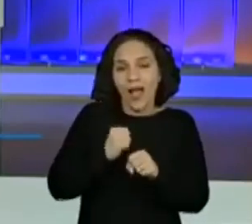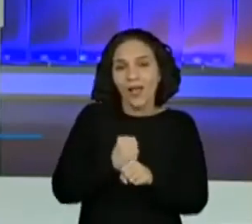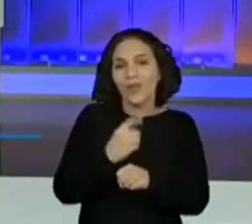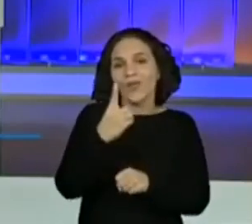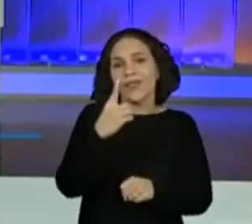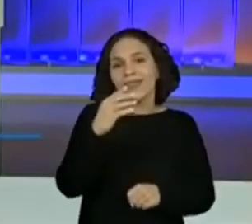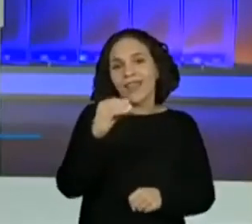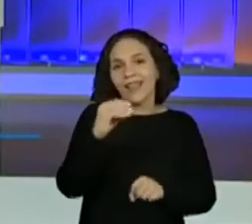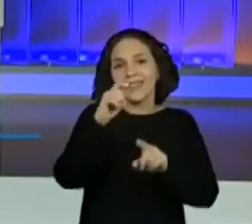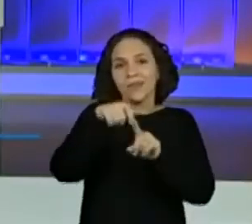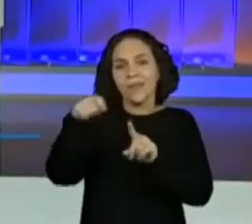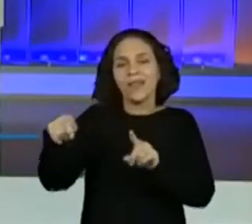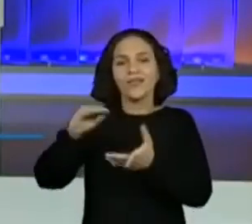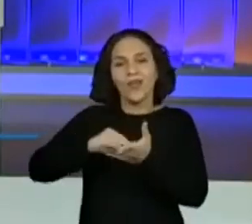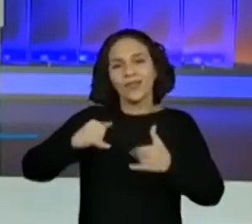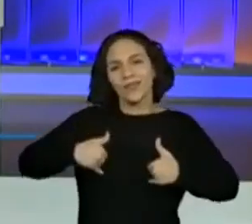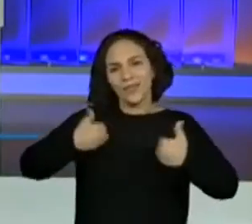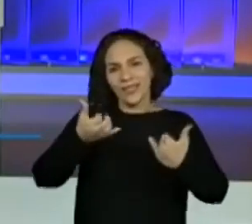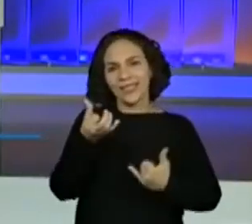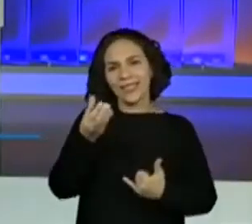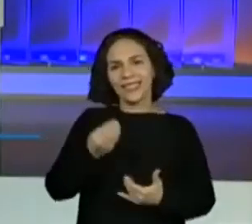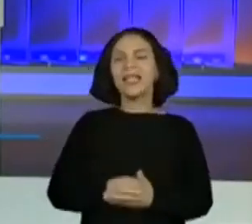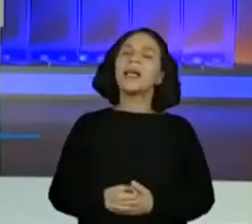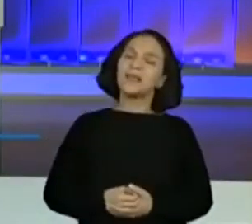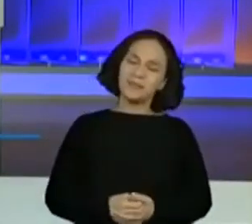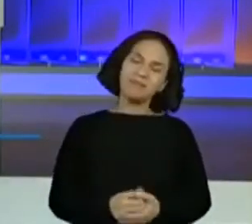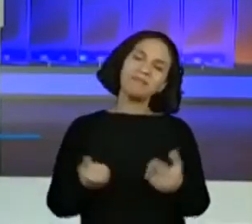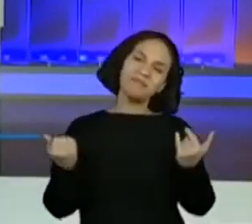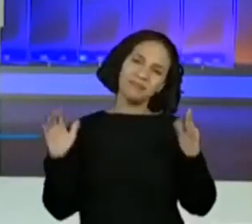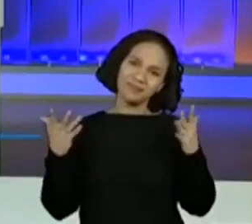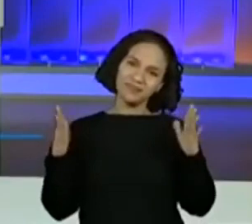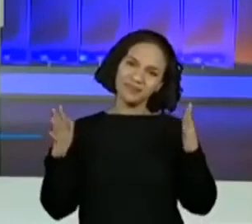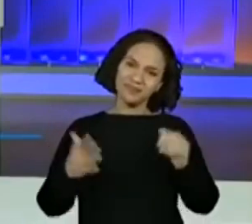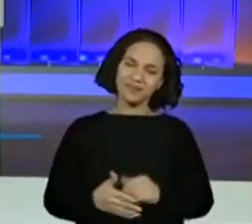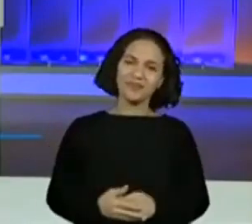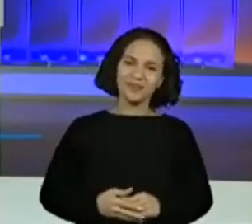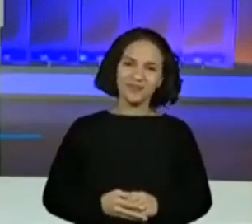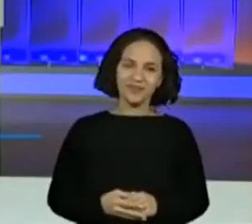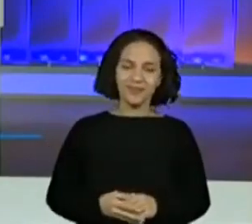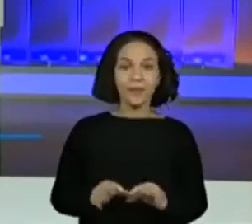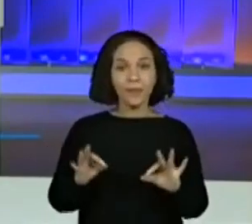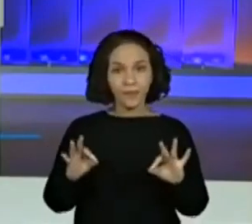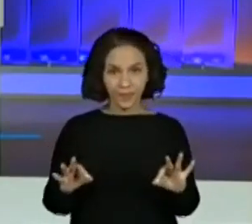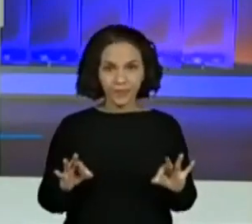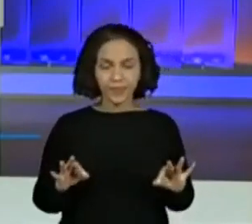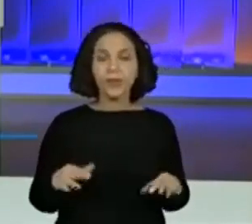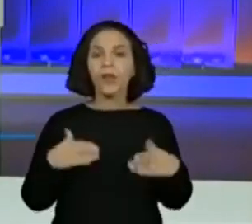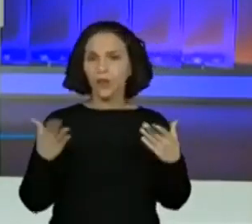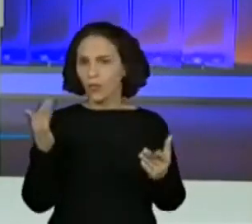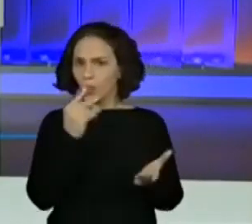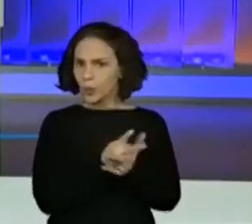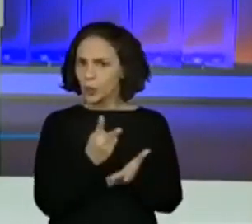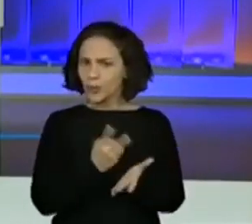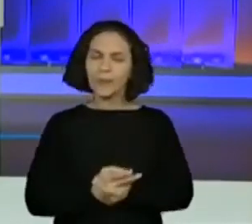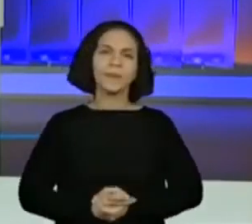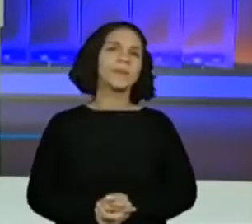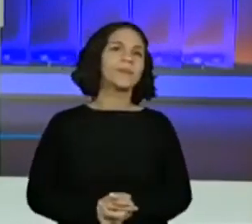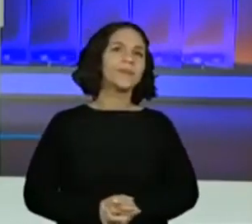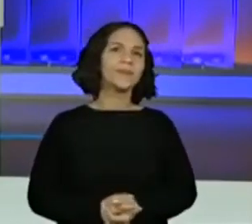ele completar 60. Muito bom, professora. Muito bom mesmo, certo? Então, vamos continuar.